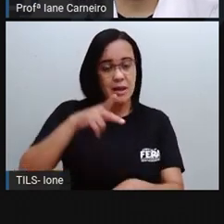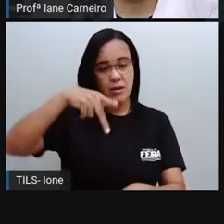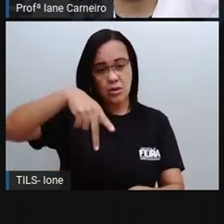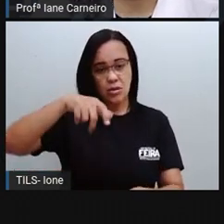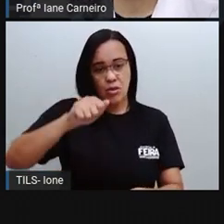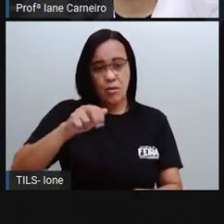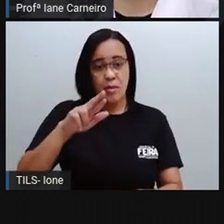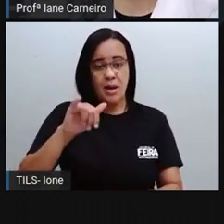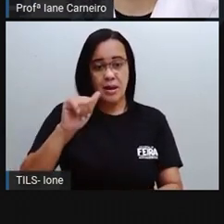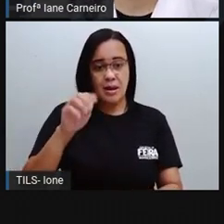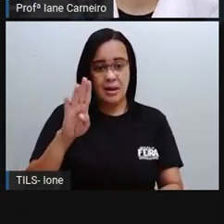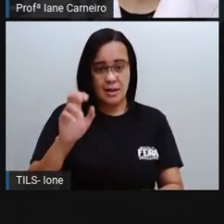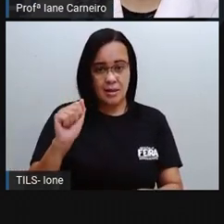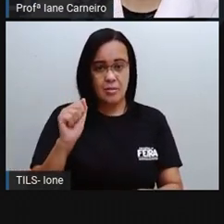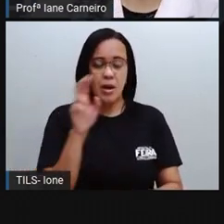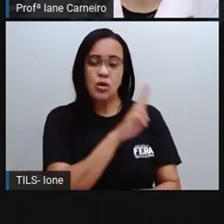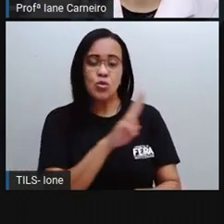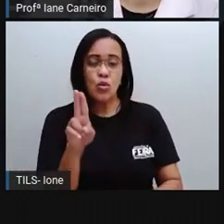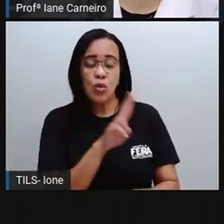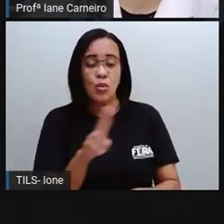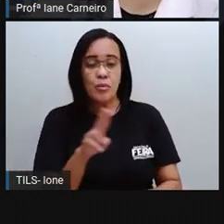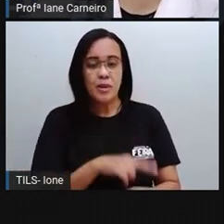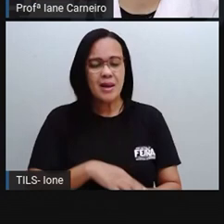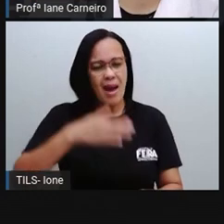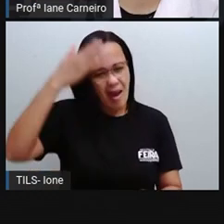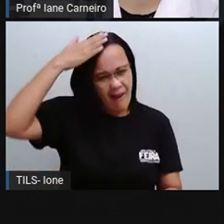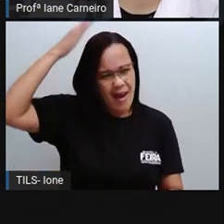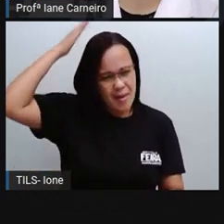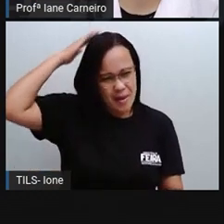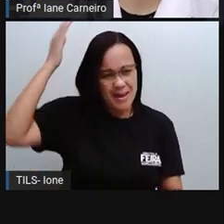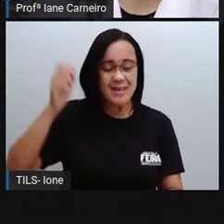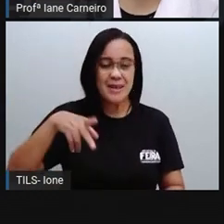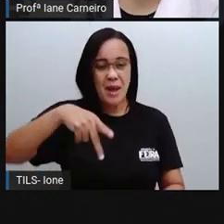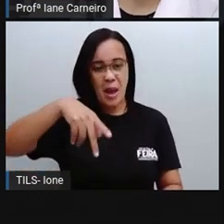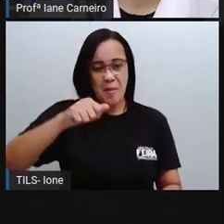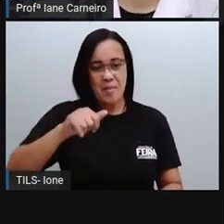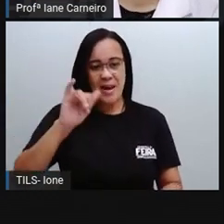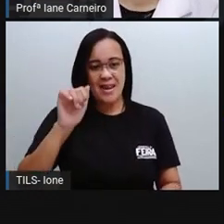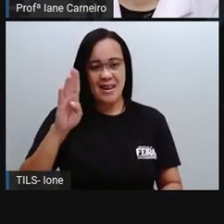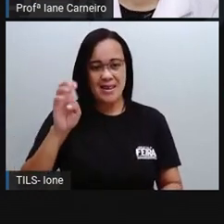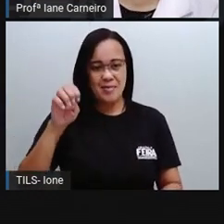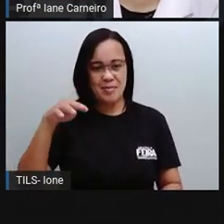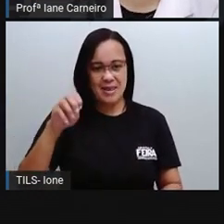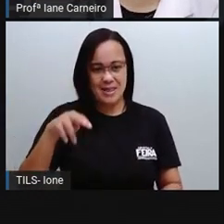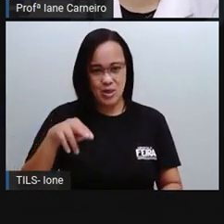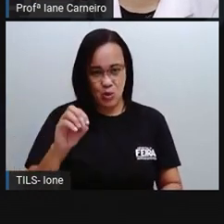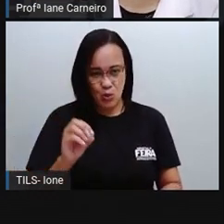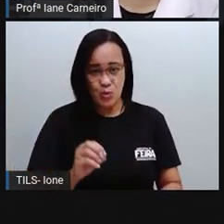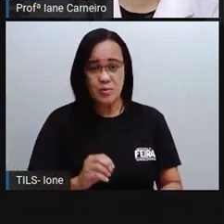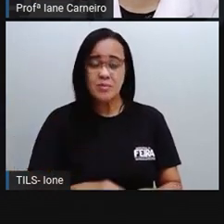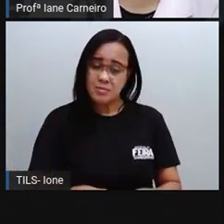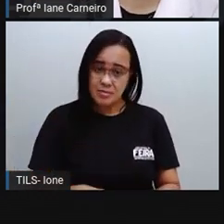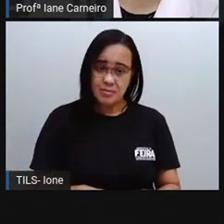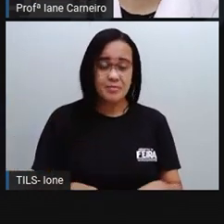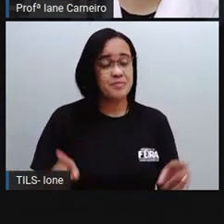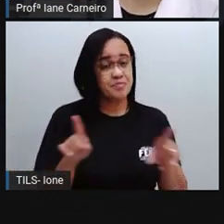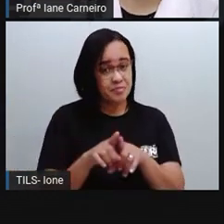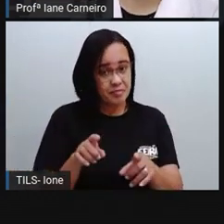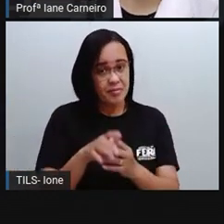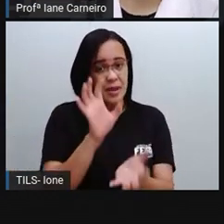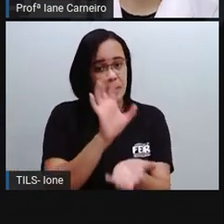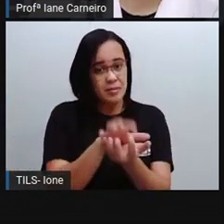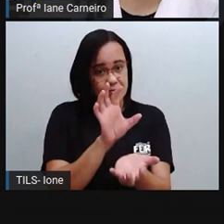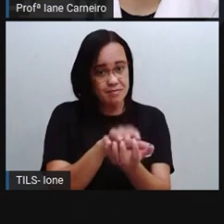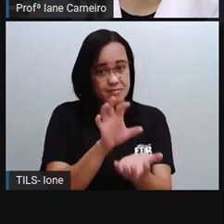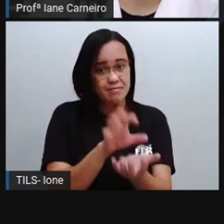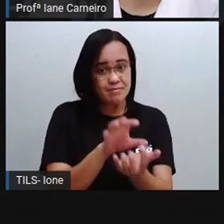Paraibano. Nós temos aqui a capital Recife, o estado é o Pernambuco e quem